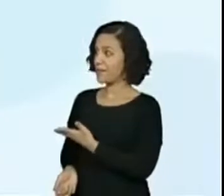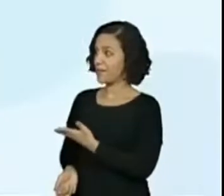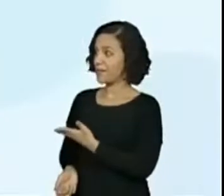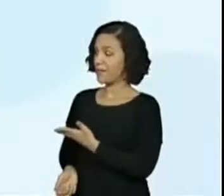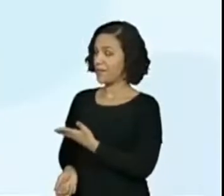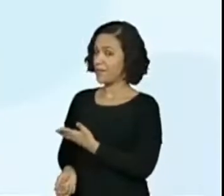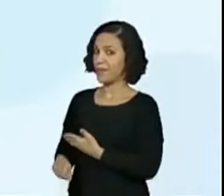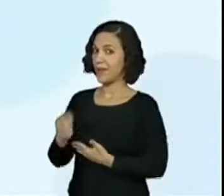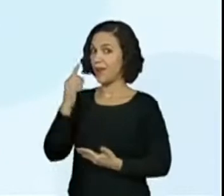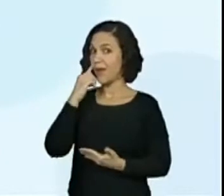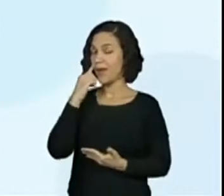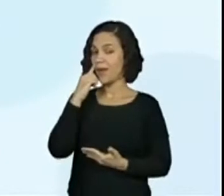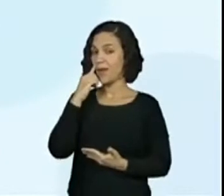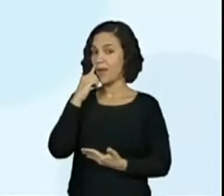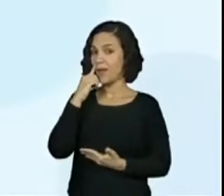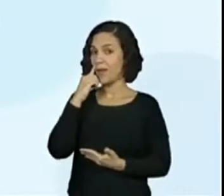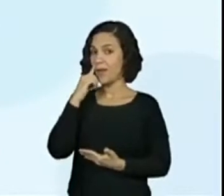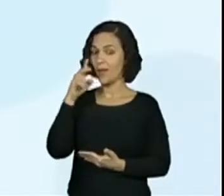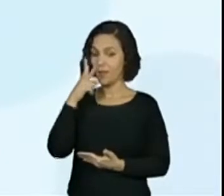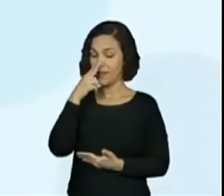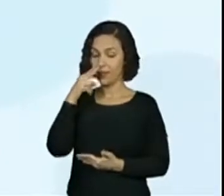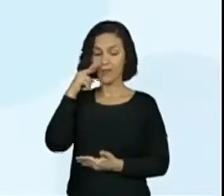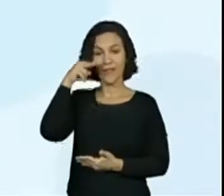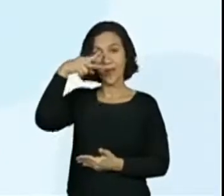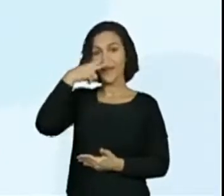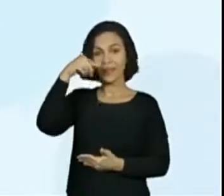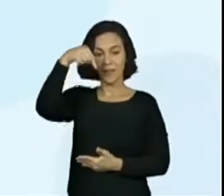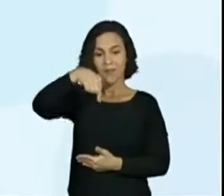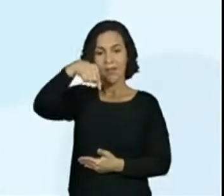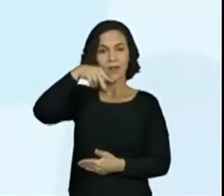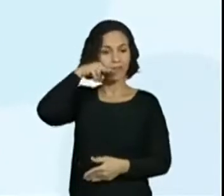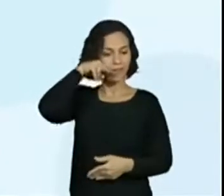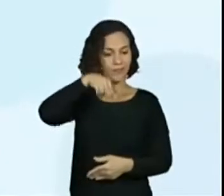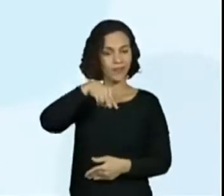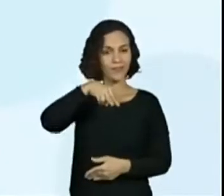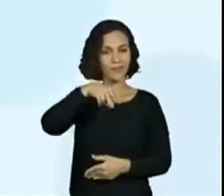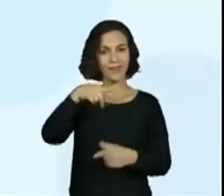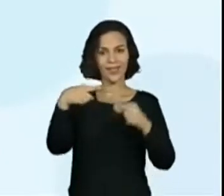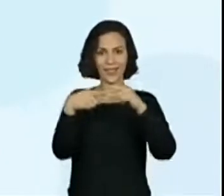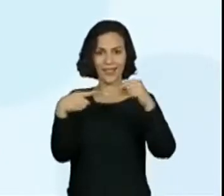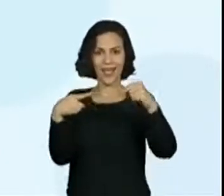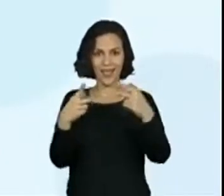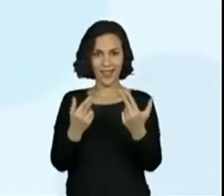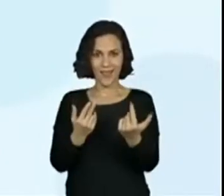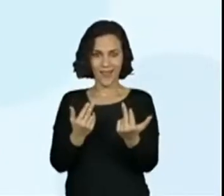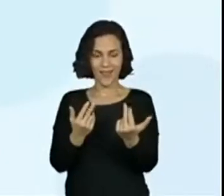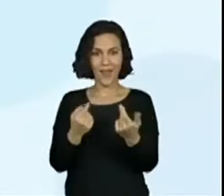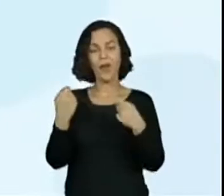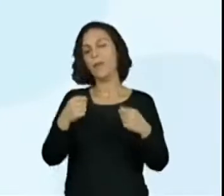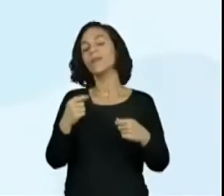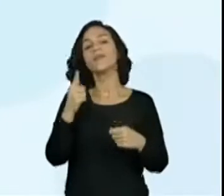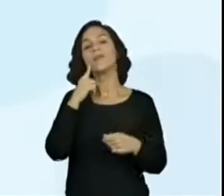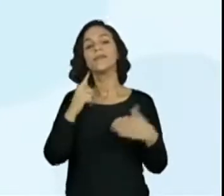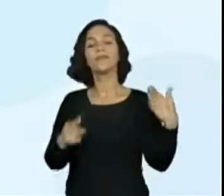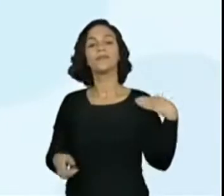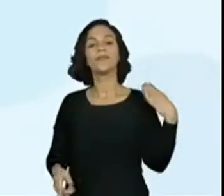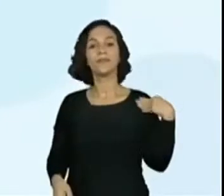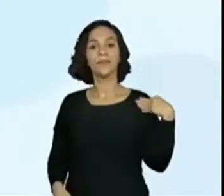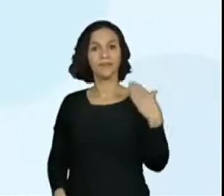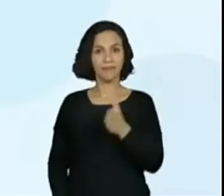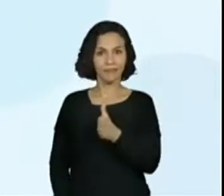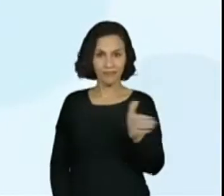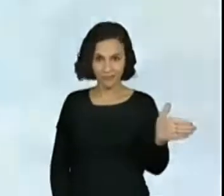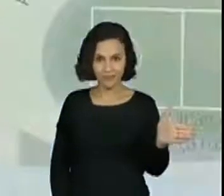Se ela está olhando lá para baixo, seguindo a direção da setinha, ela tem que virar a direita ou a